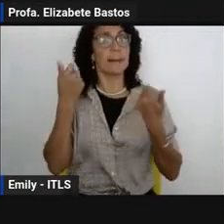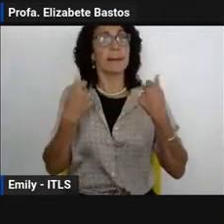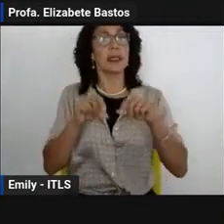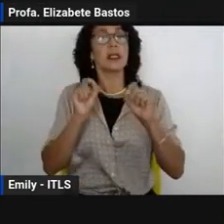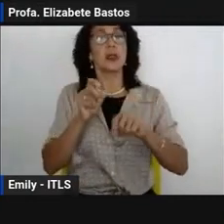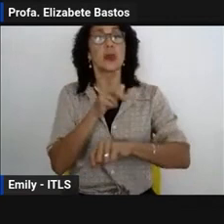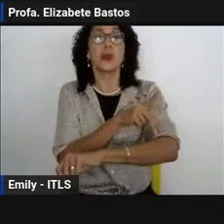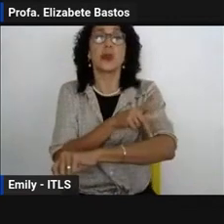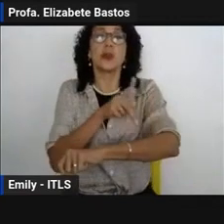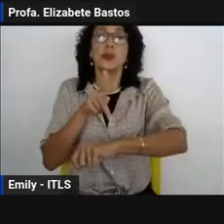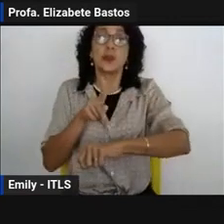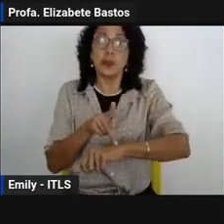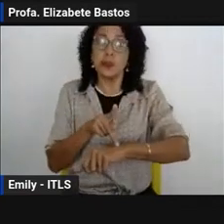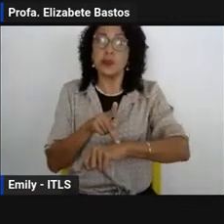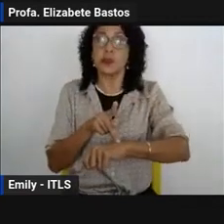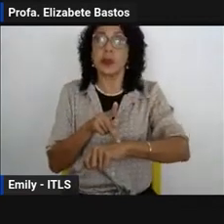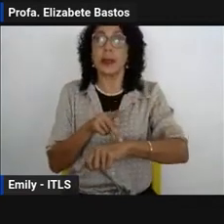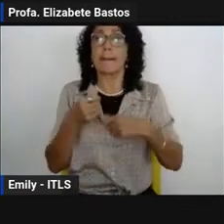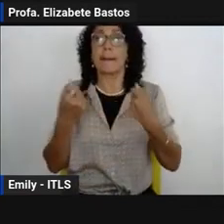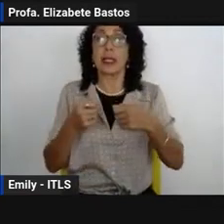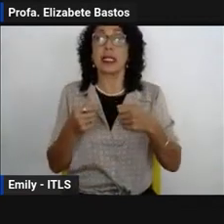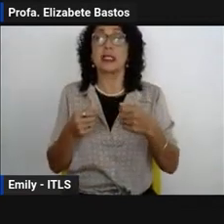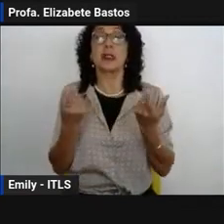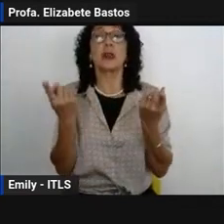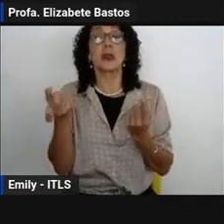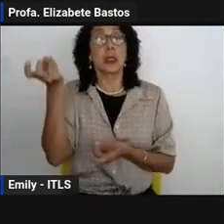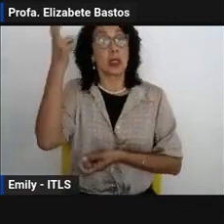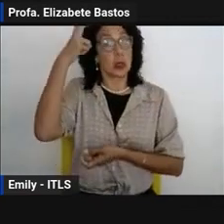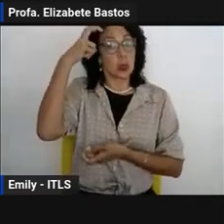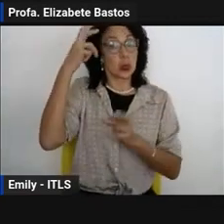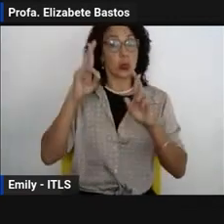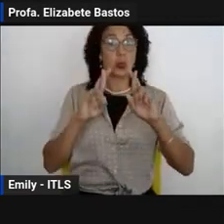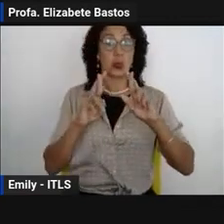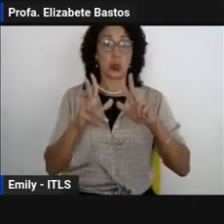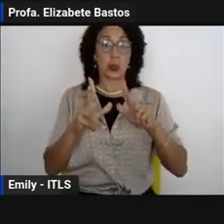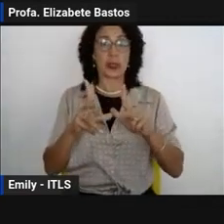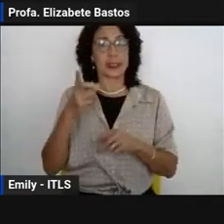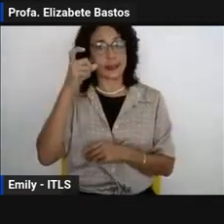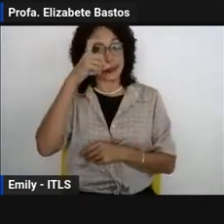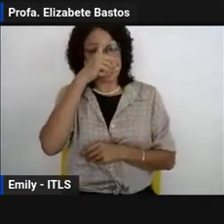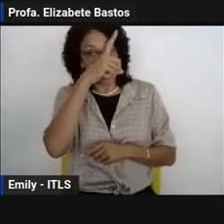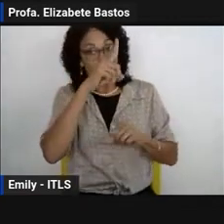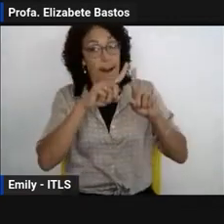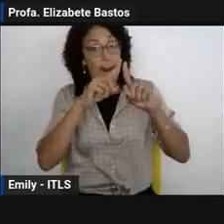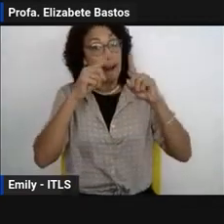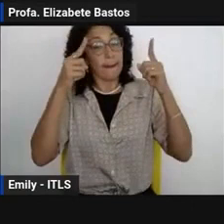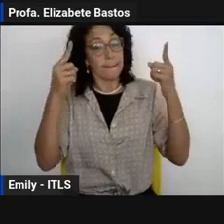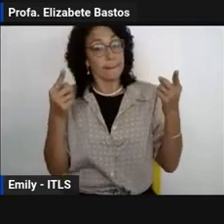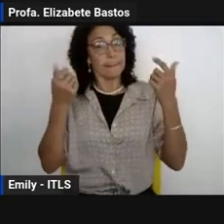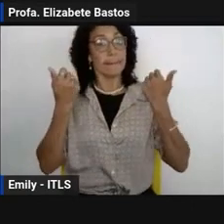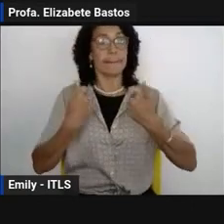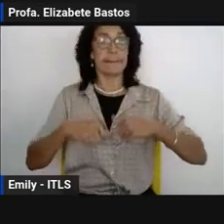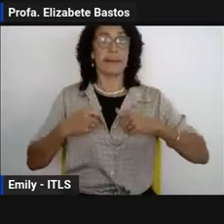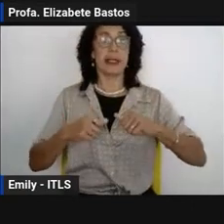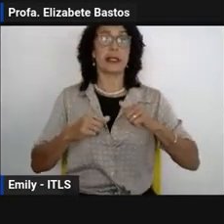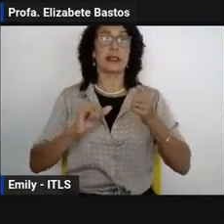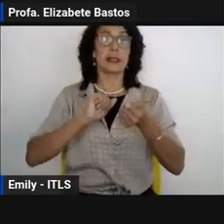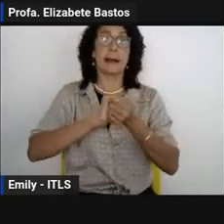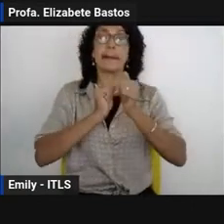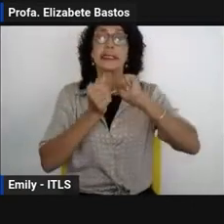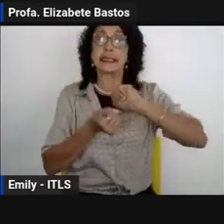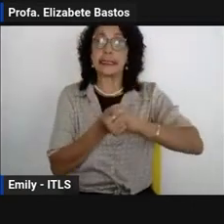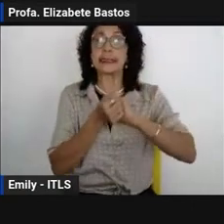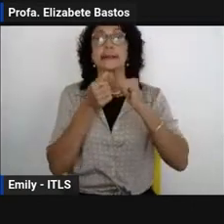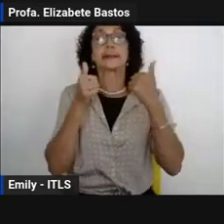nessa perspectiva cultural. é um grande desafio nós termos estudantes